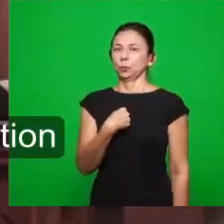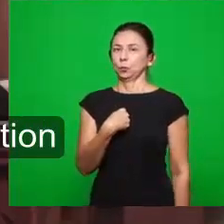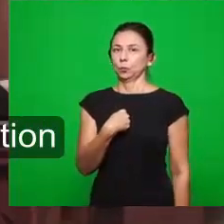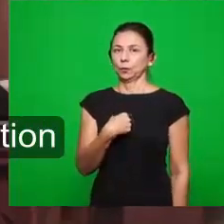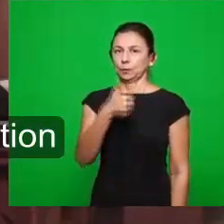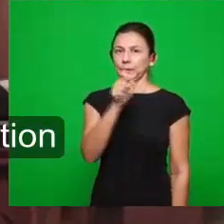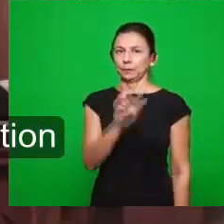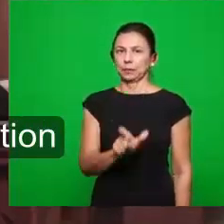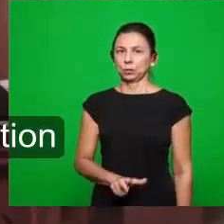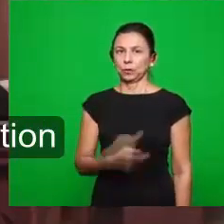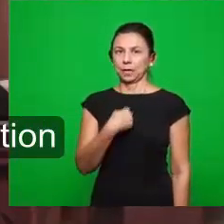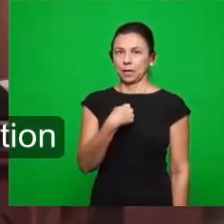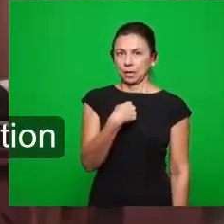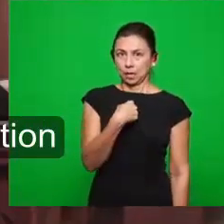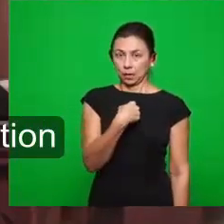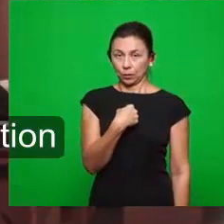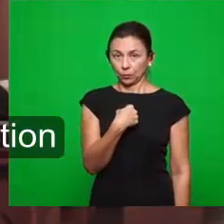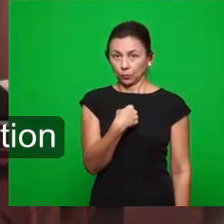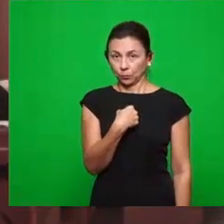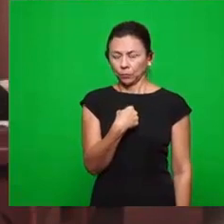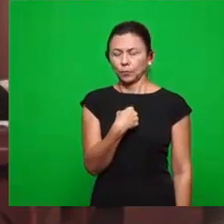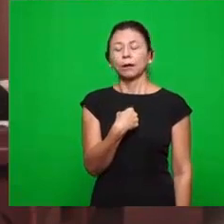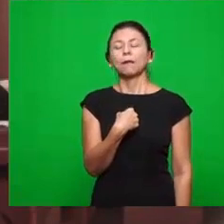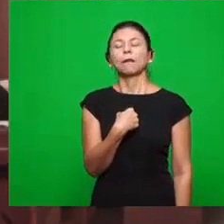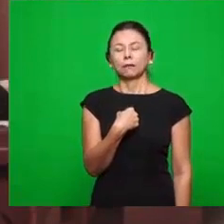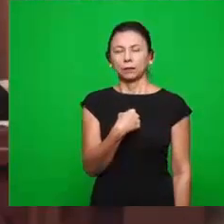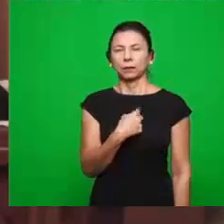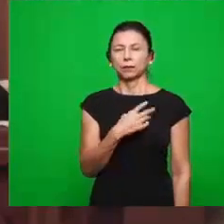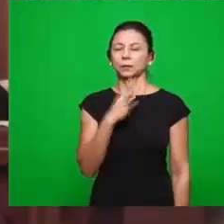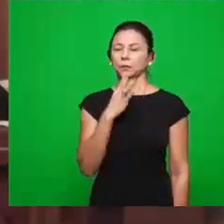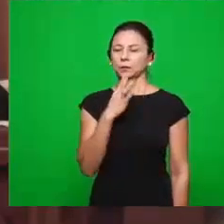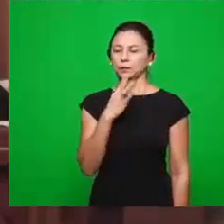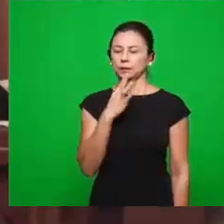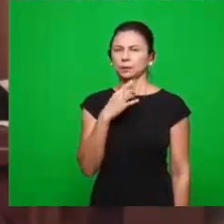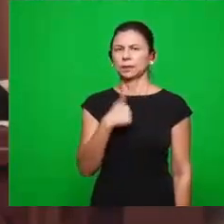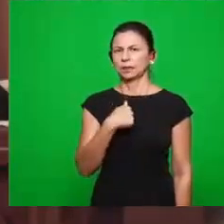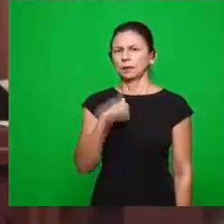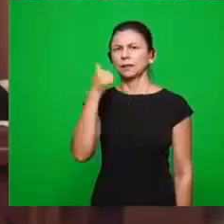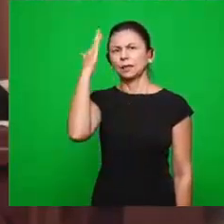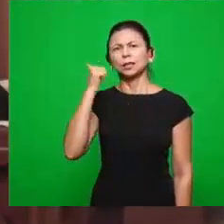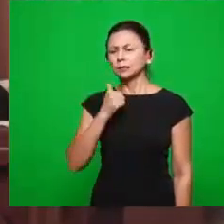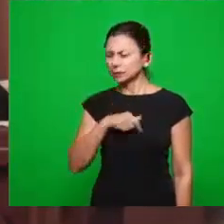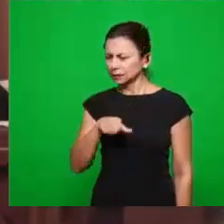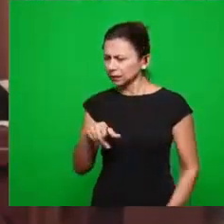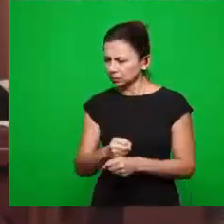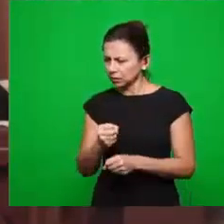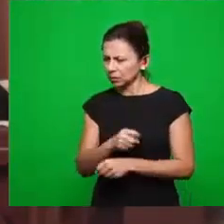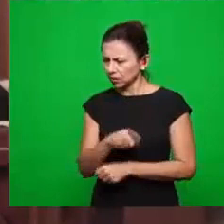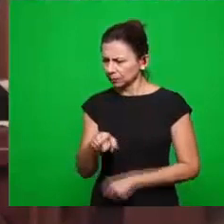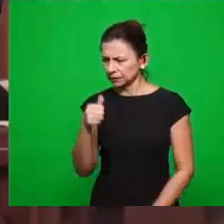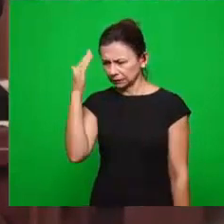conjunção. A preposição. Eu sei e é. Eu sei as tuas obras.